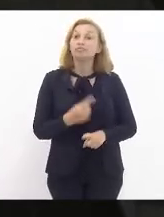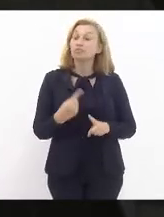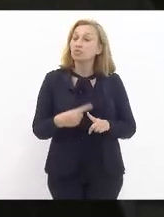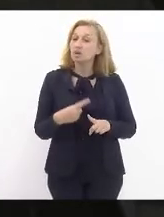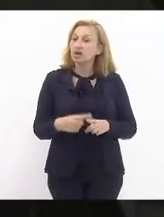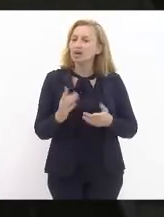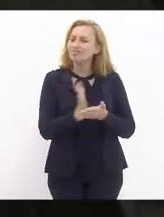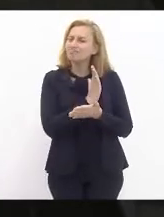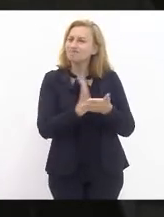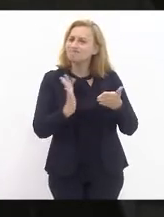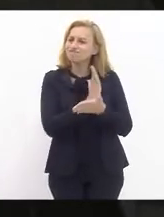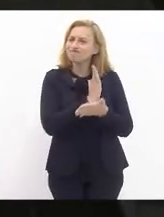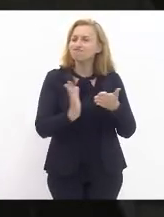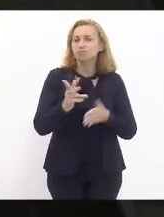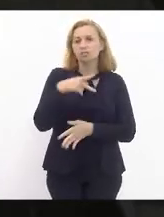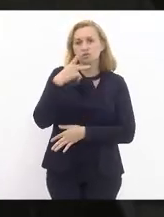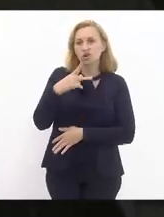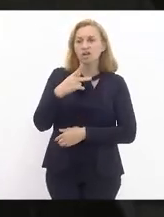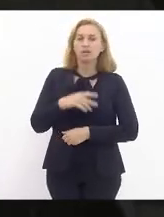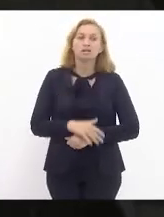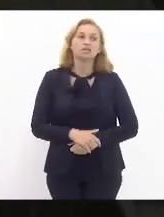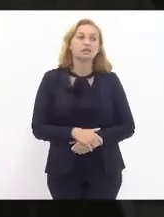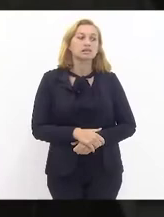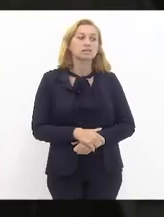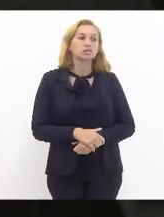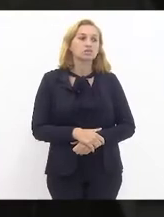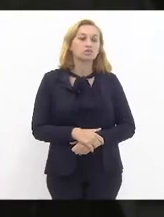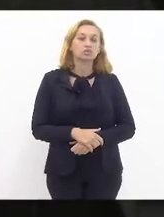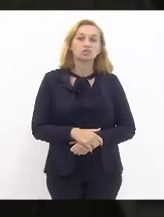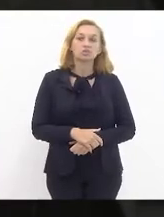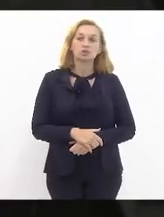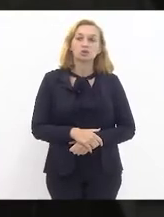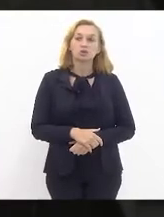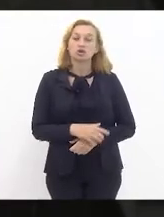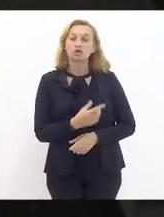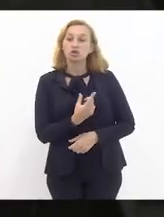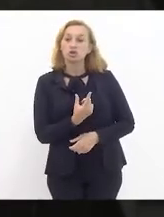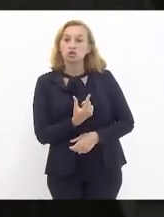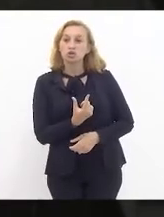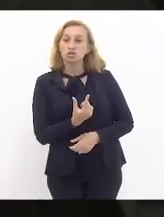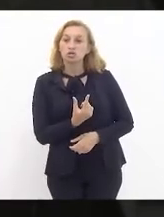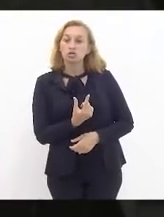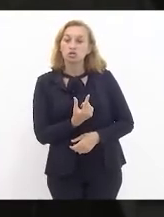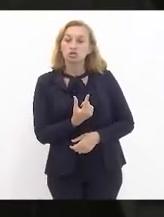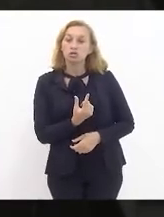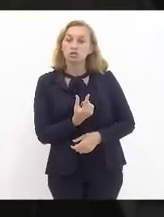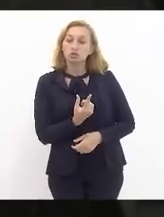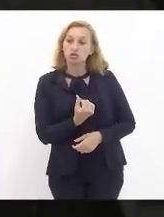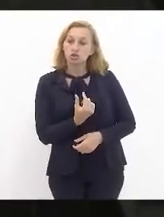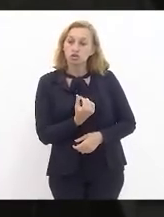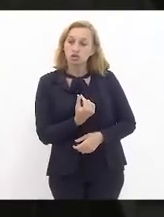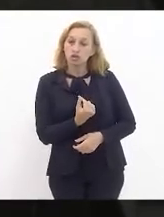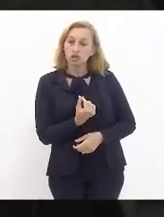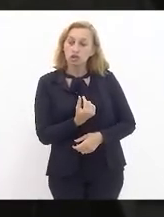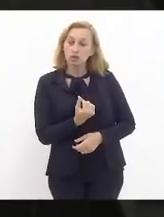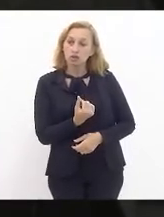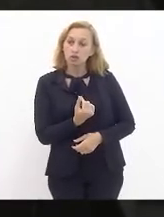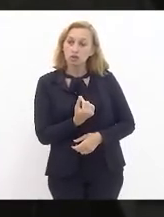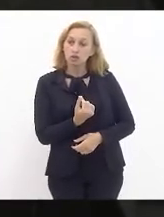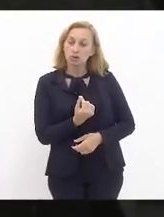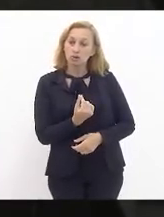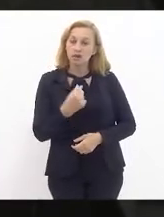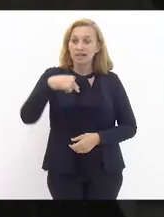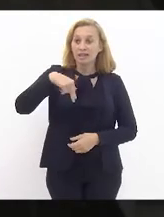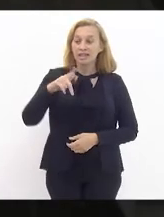muitas vezes muitas se fala nos saldos negativos. E eu estou falando de um saldo